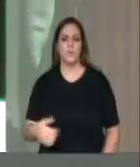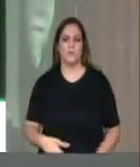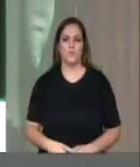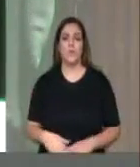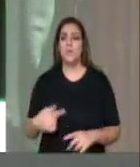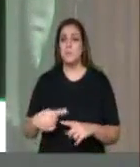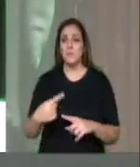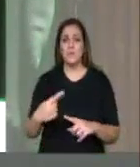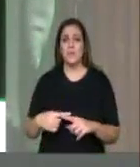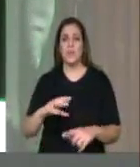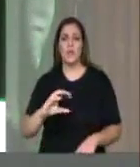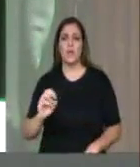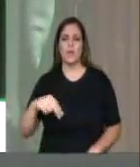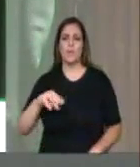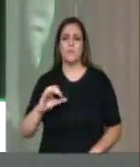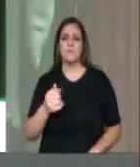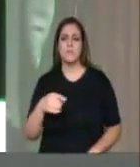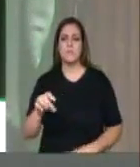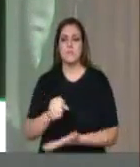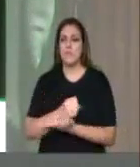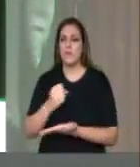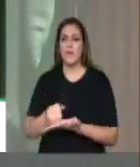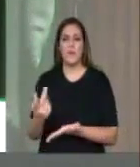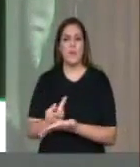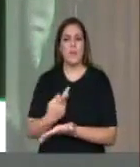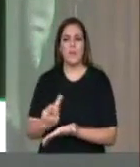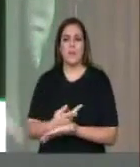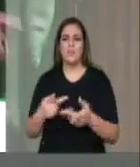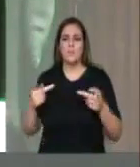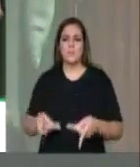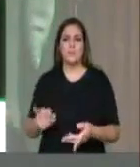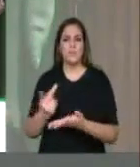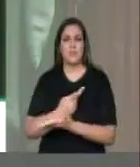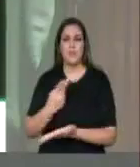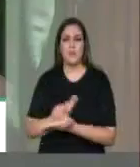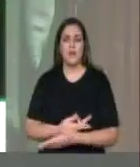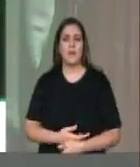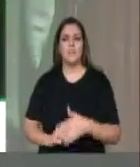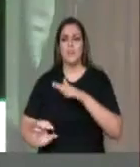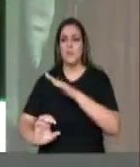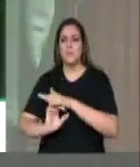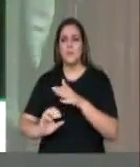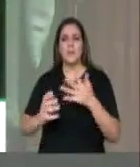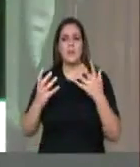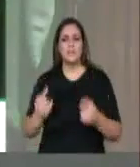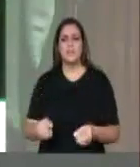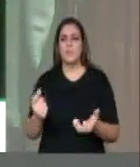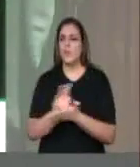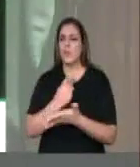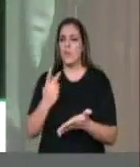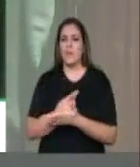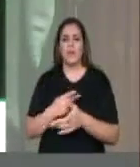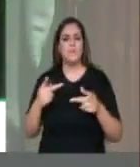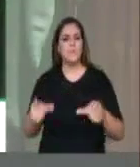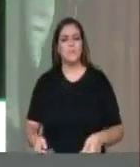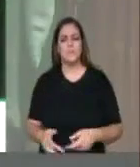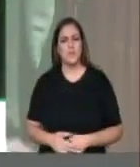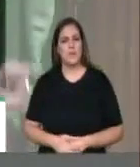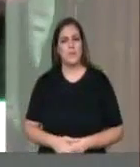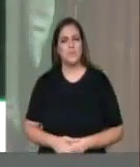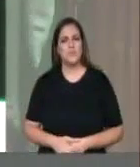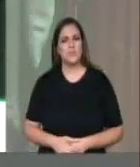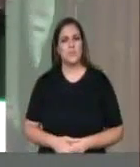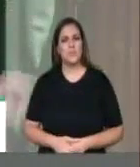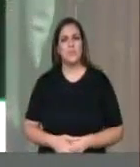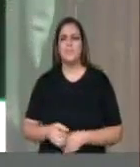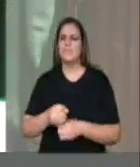nas coxas, mal feita, por uma concessionária que se aceitou um contrato mal feito, foi irresponsável e por conivência